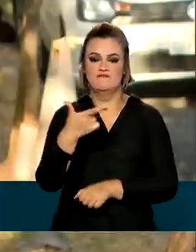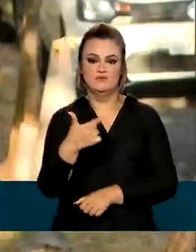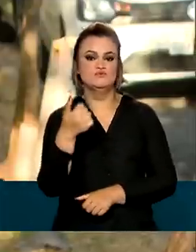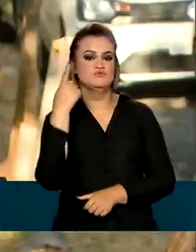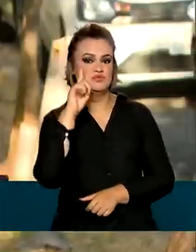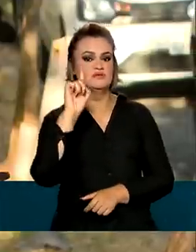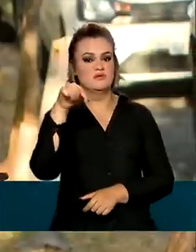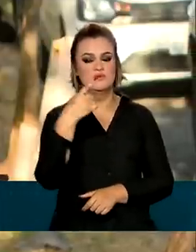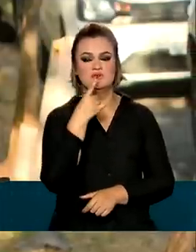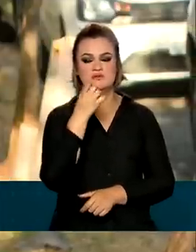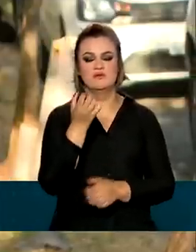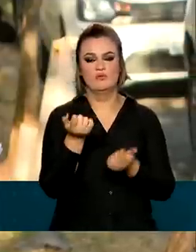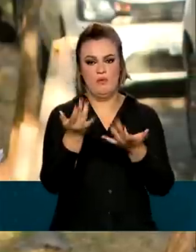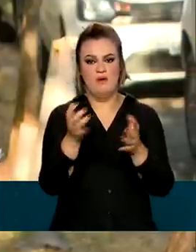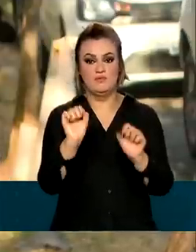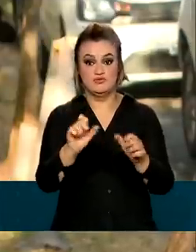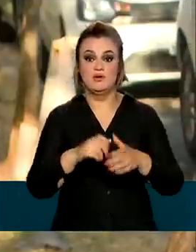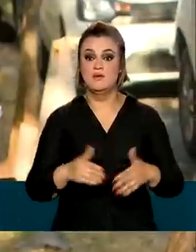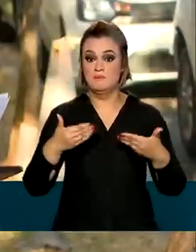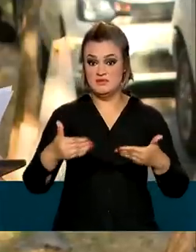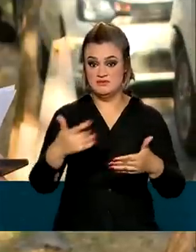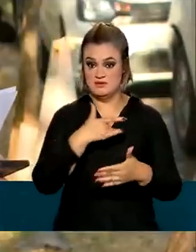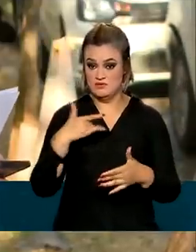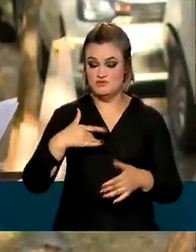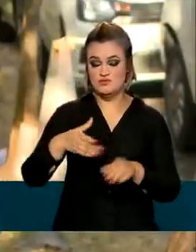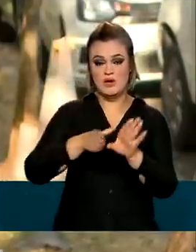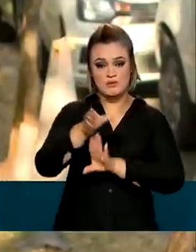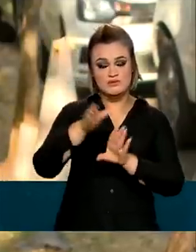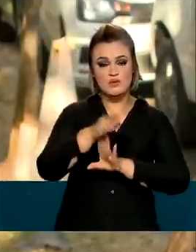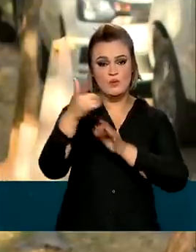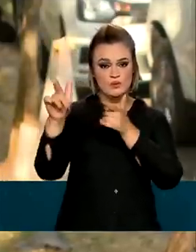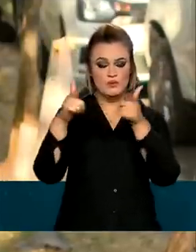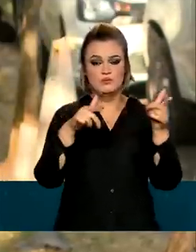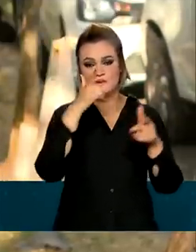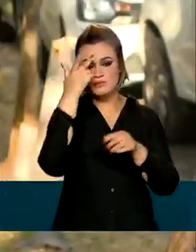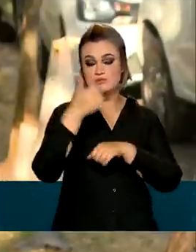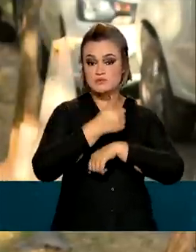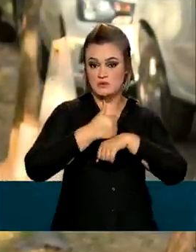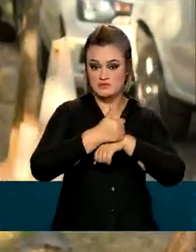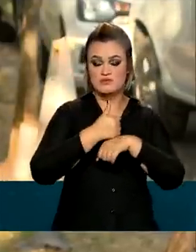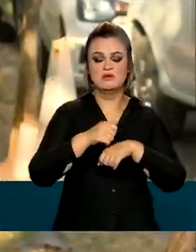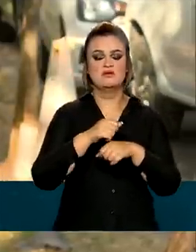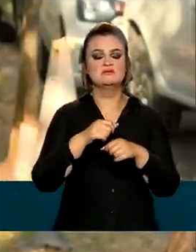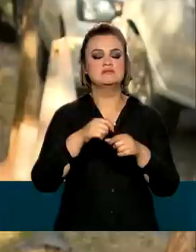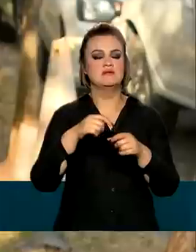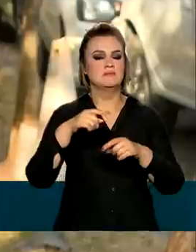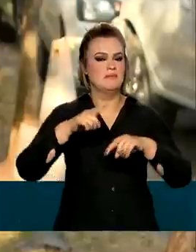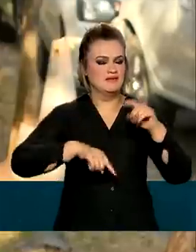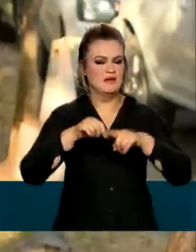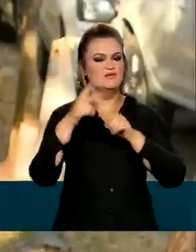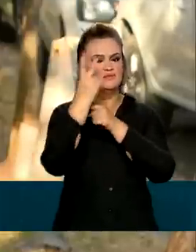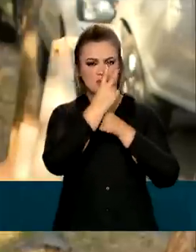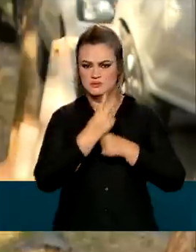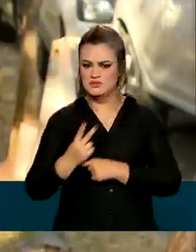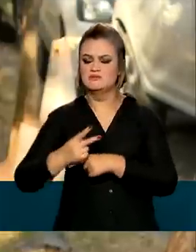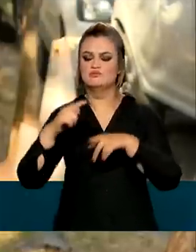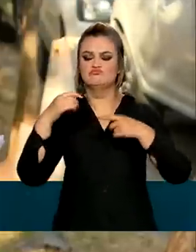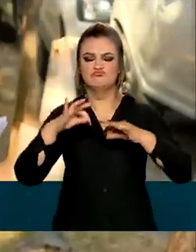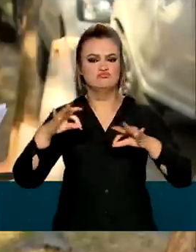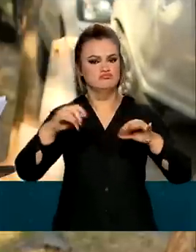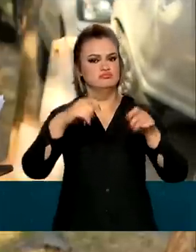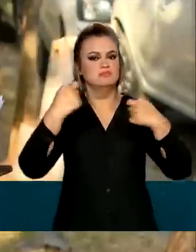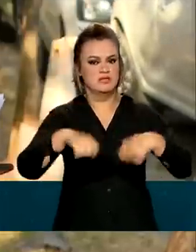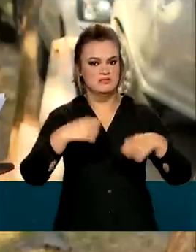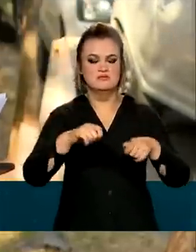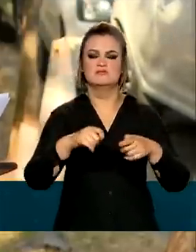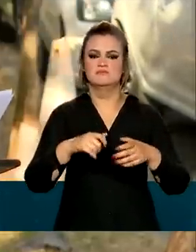de 21 dias. O Ministério da Saúde também tem orientações para profissionais usarem todos os EPIs, os equipamentos de segurança, os